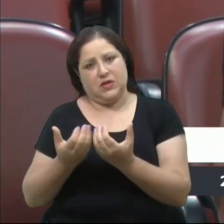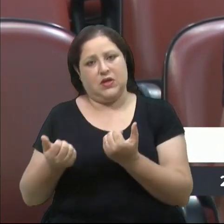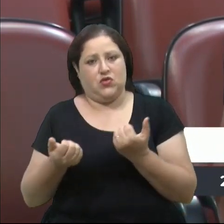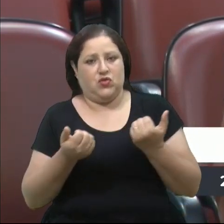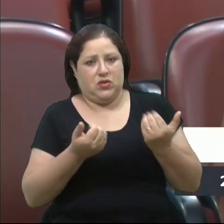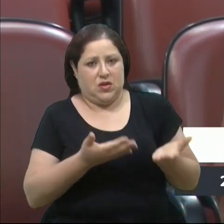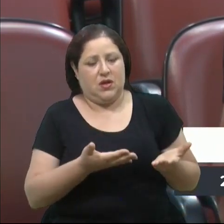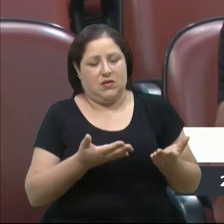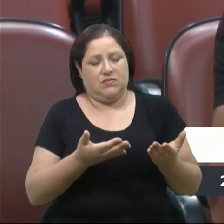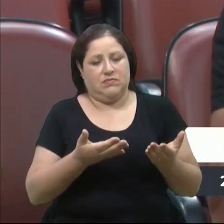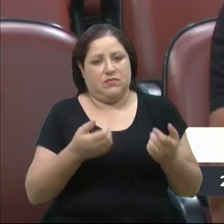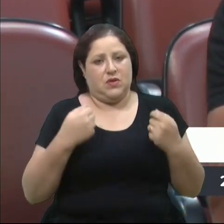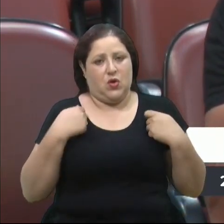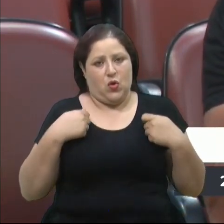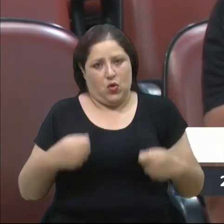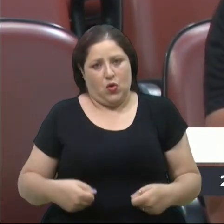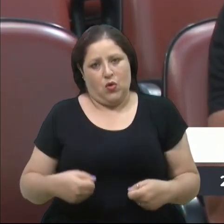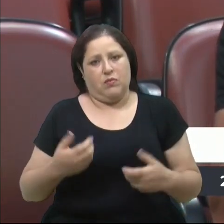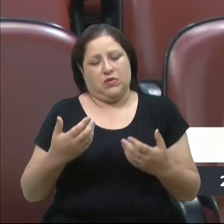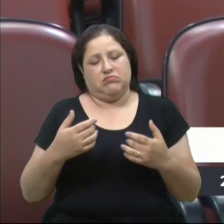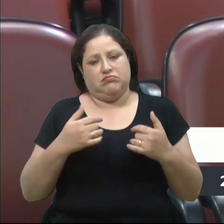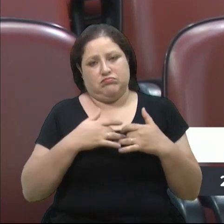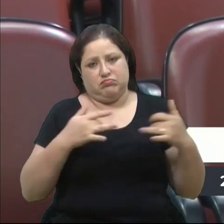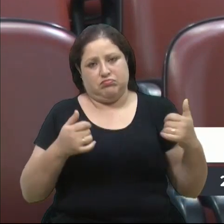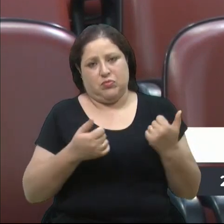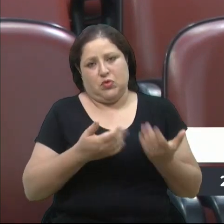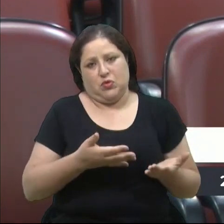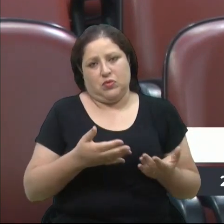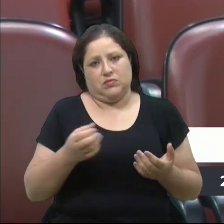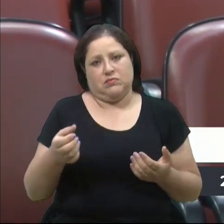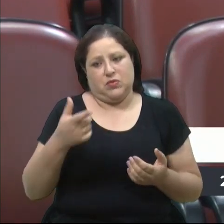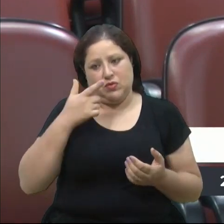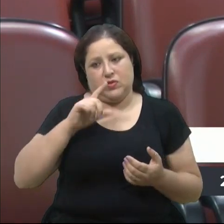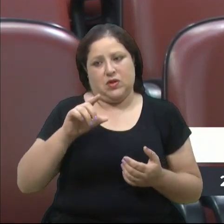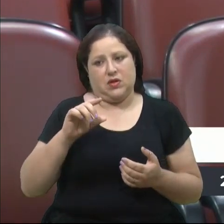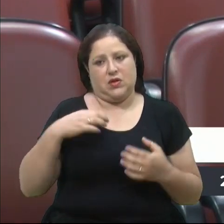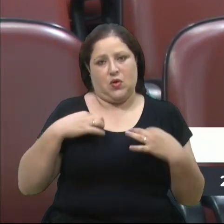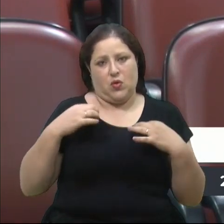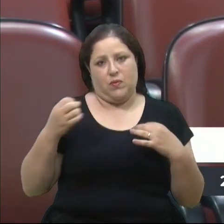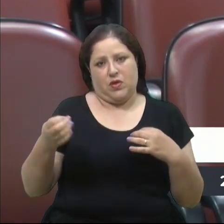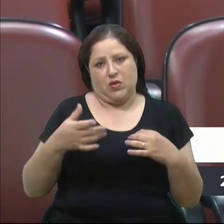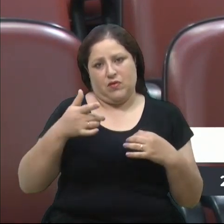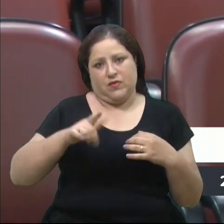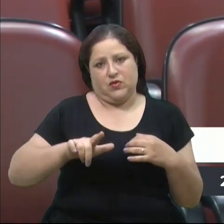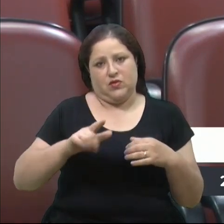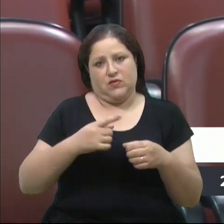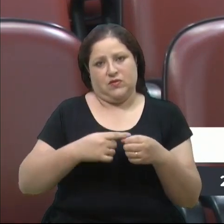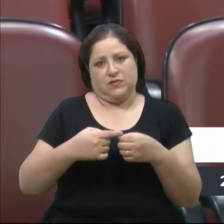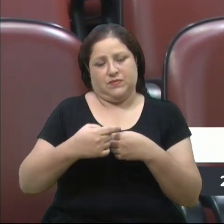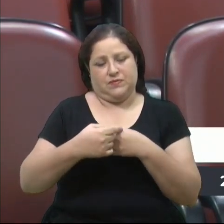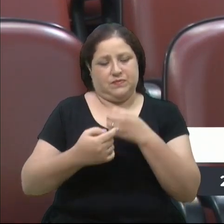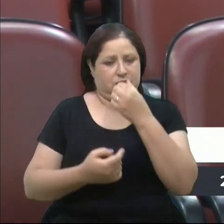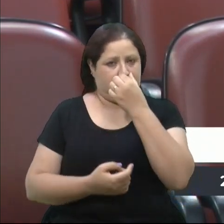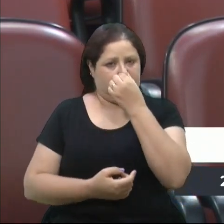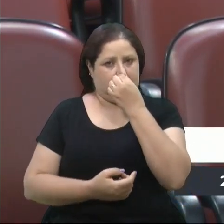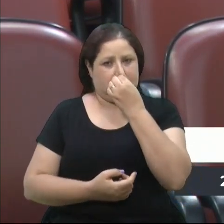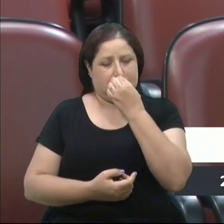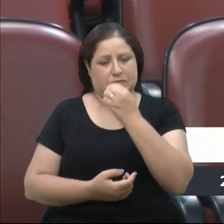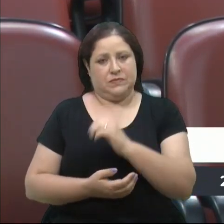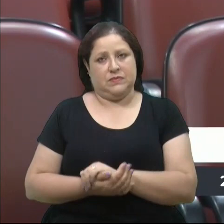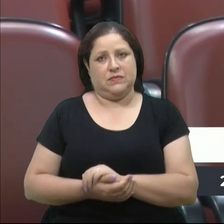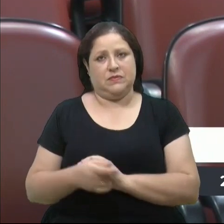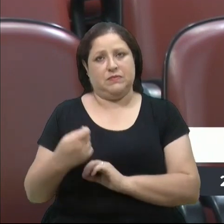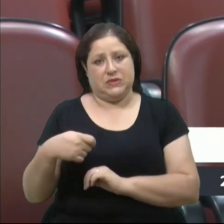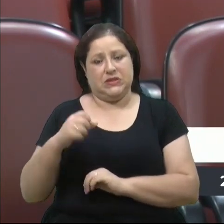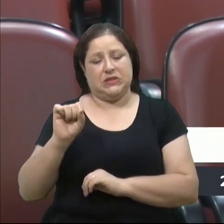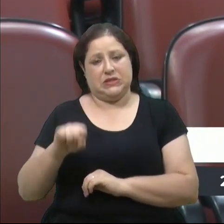roupas, doa outras e já estão andando de roupas novas de novo na nossa cidade. Deveria, sim, do